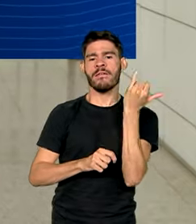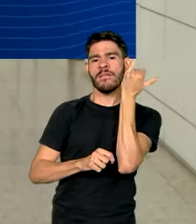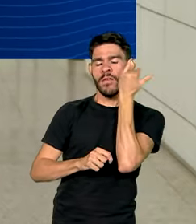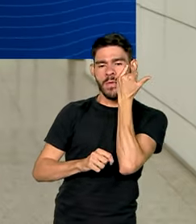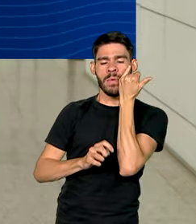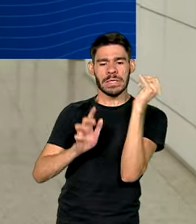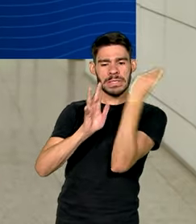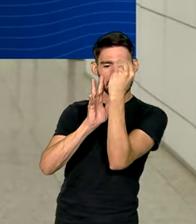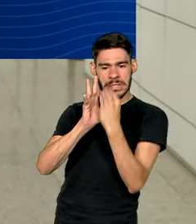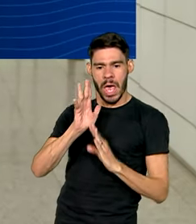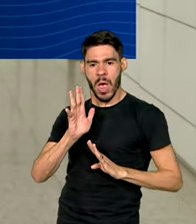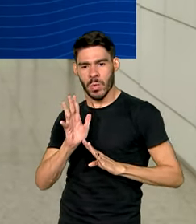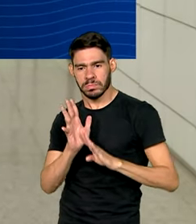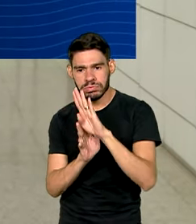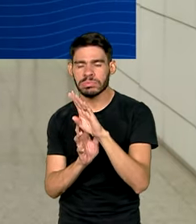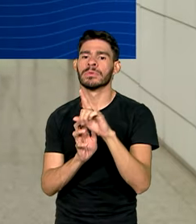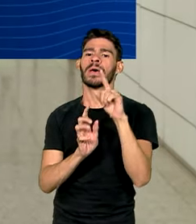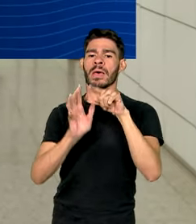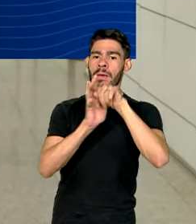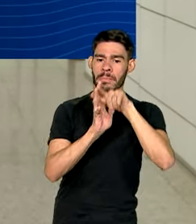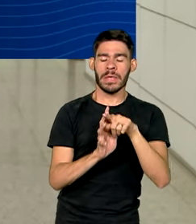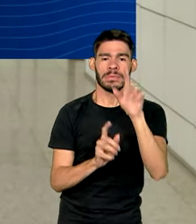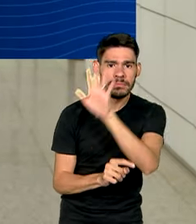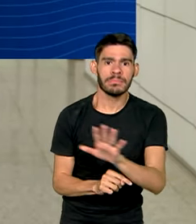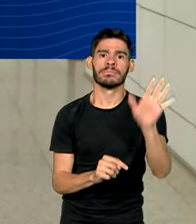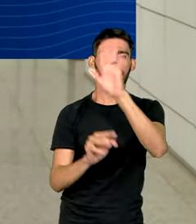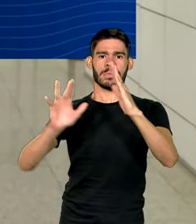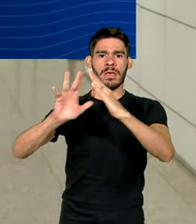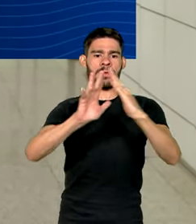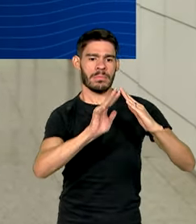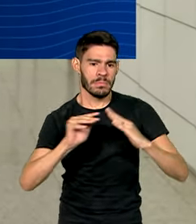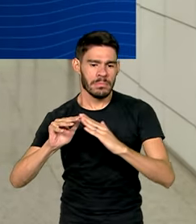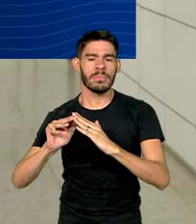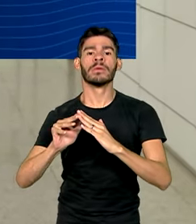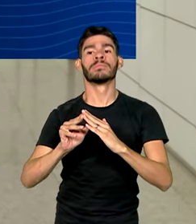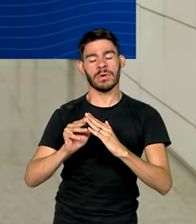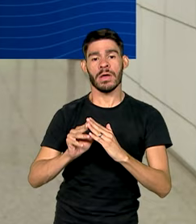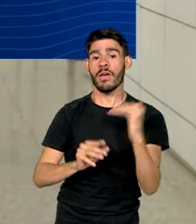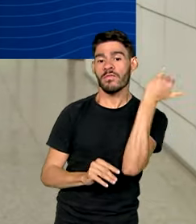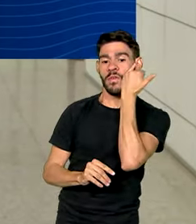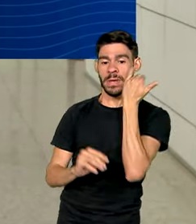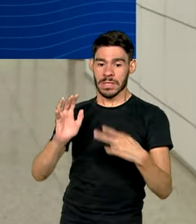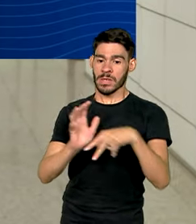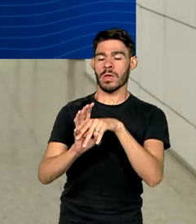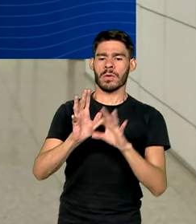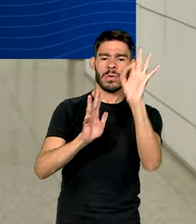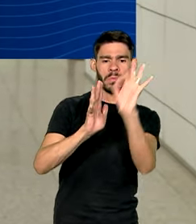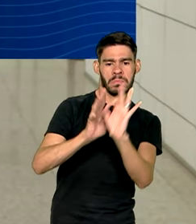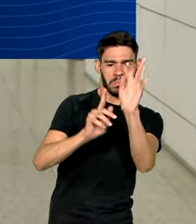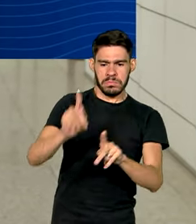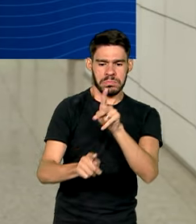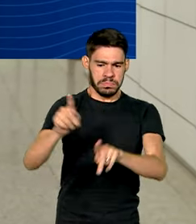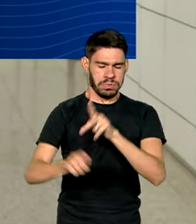PNAD contínua, a Pesquisa Nacional por Amostra de Domicílios. Segundo os dados do IBGE, a